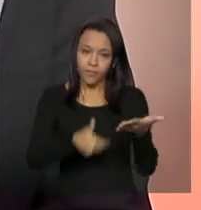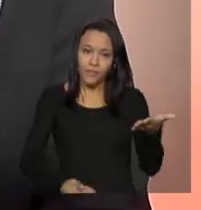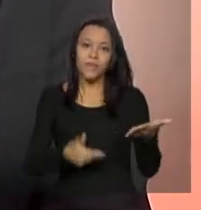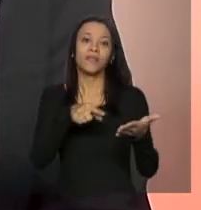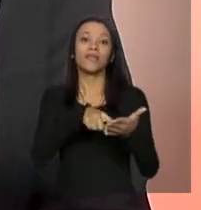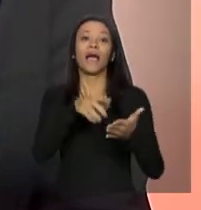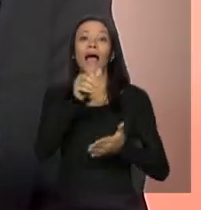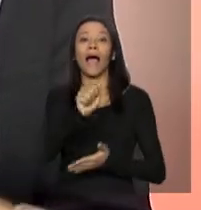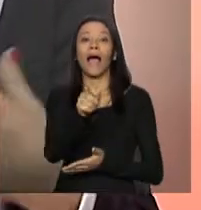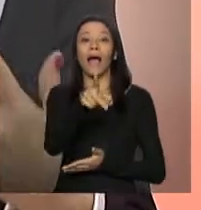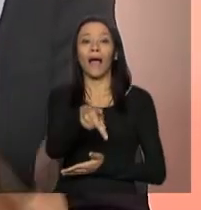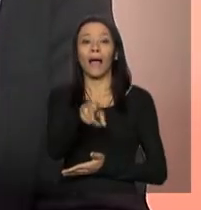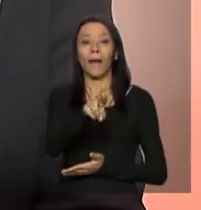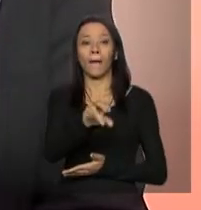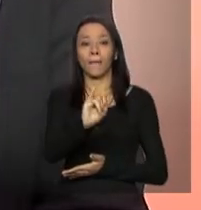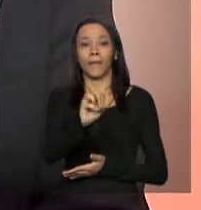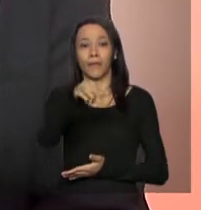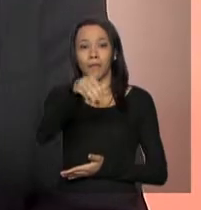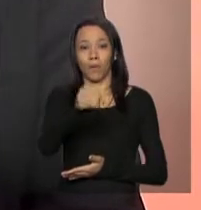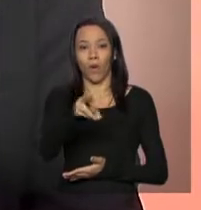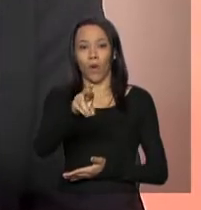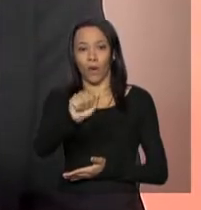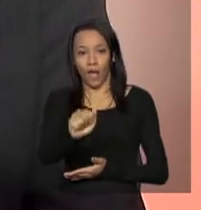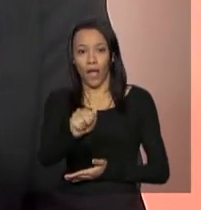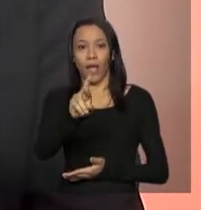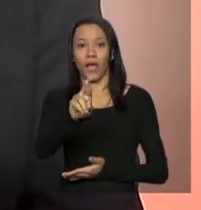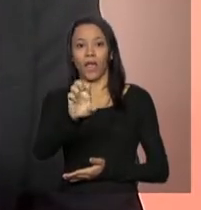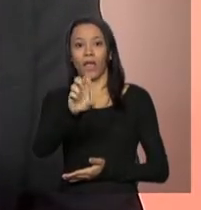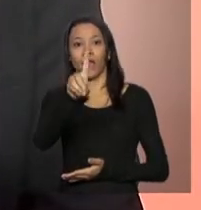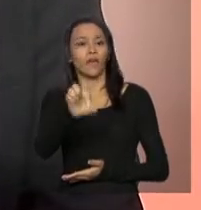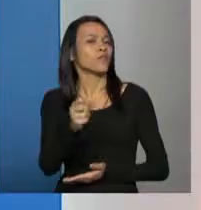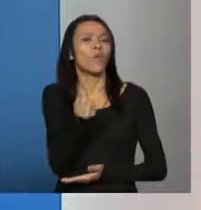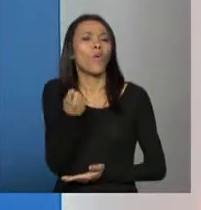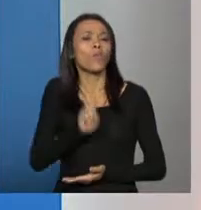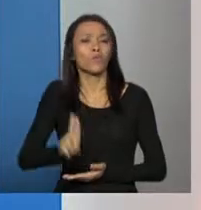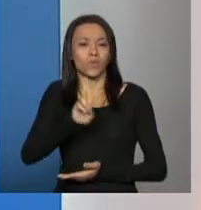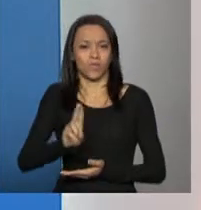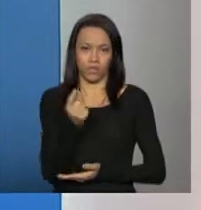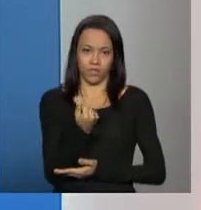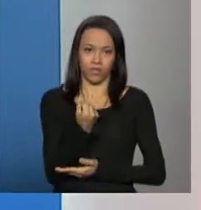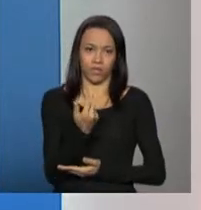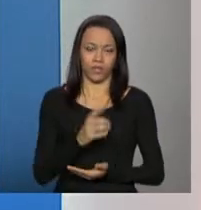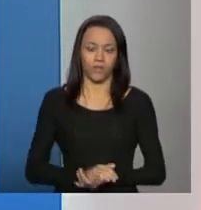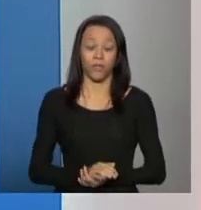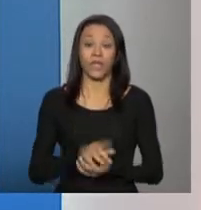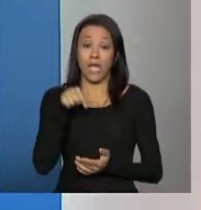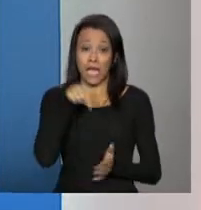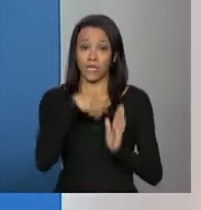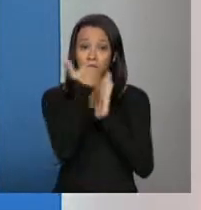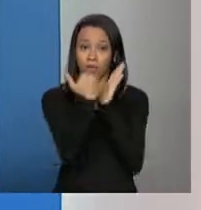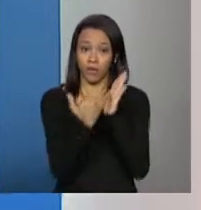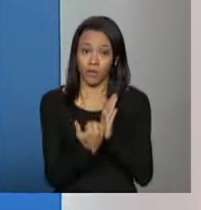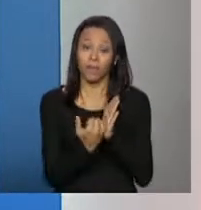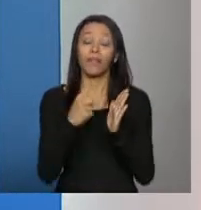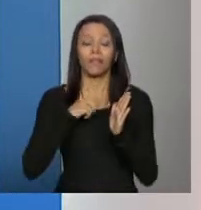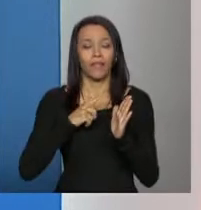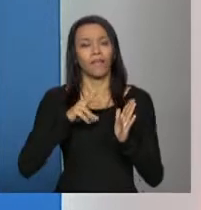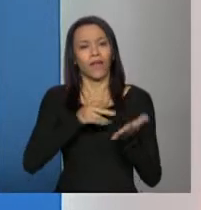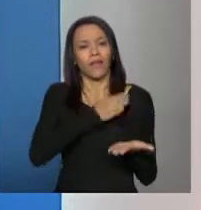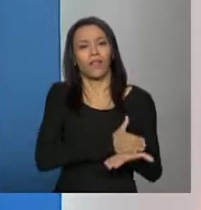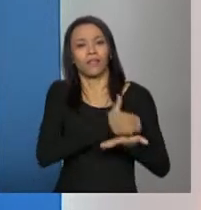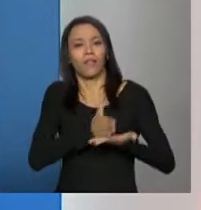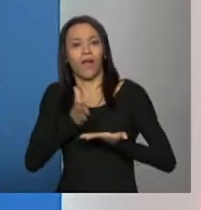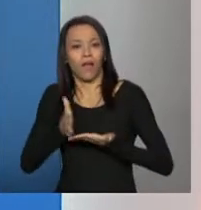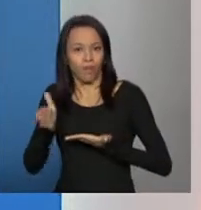Aprimora Rede? Como é que os gestores podem utilizar esse recurso? O Programa Aprimora Rede previu algumas etapas de